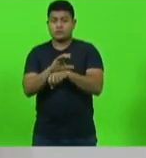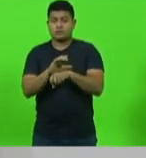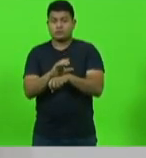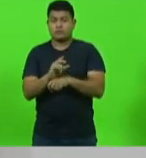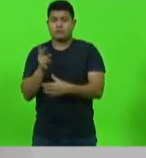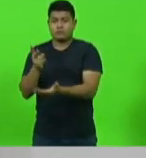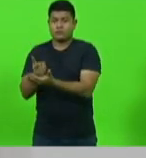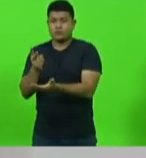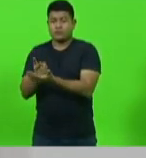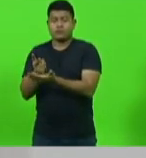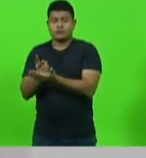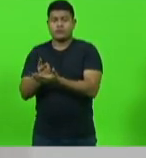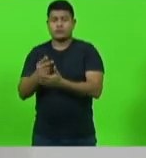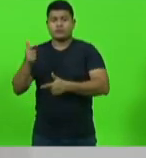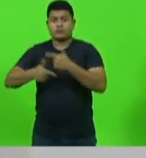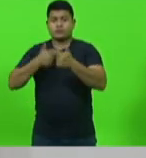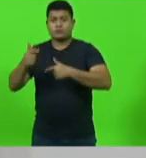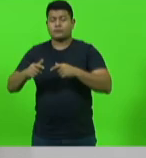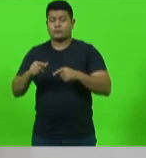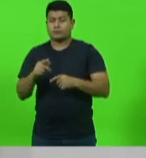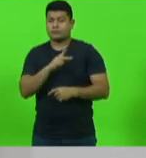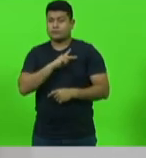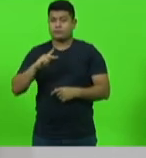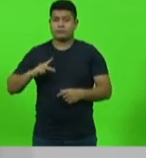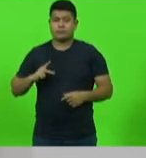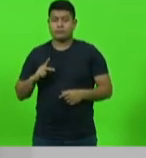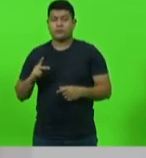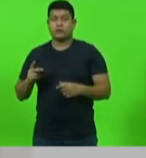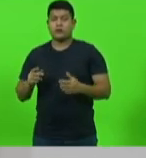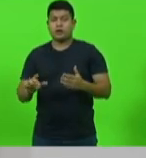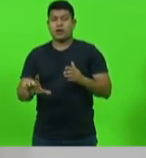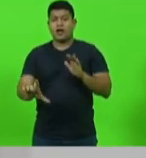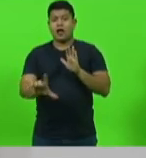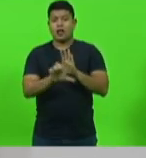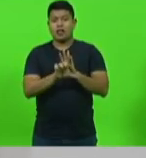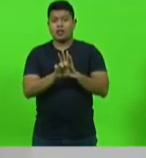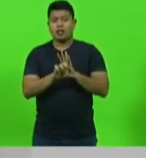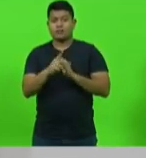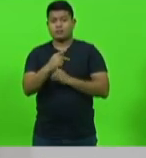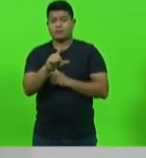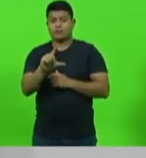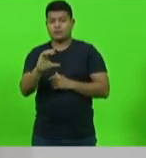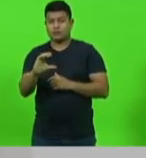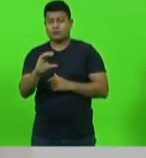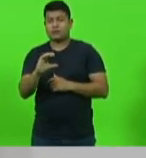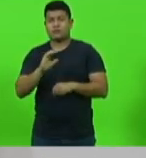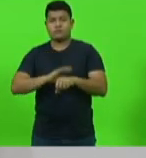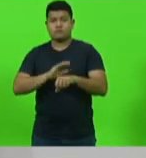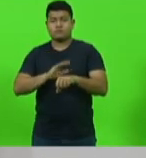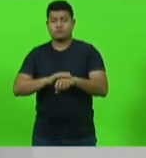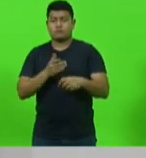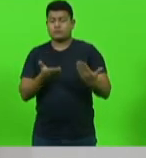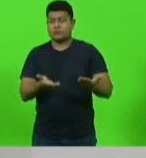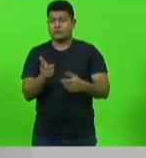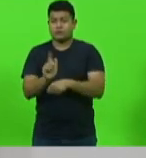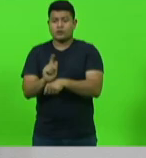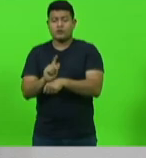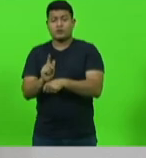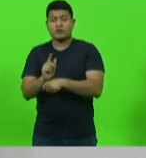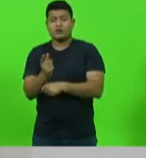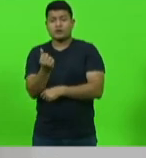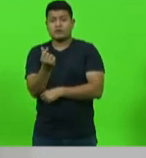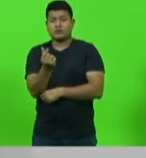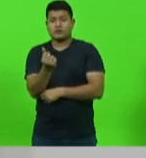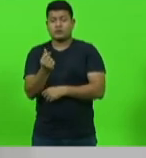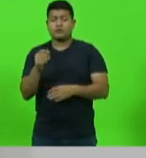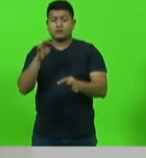serviço público e transfere para a lei complementar a total liberdade para a autonomia gerencial e financeira dos órgãos e